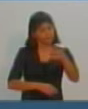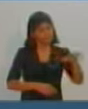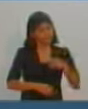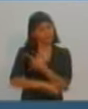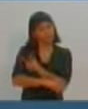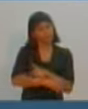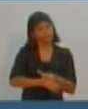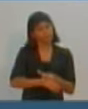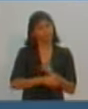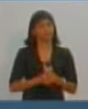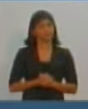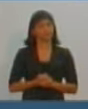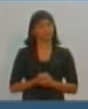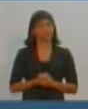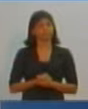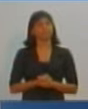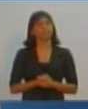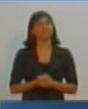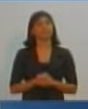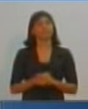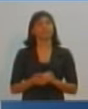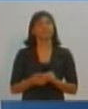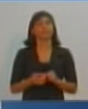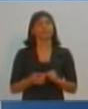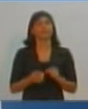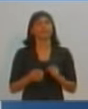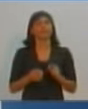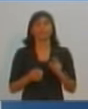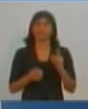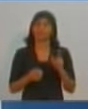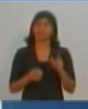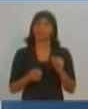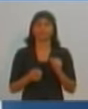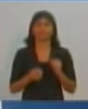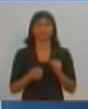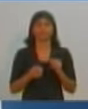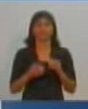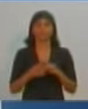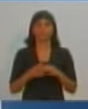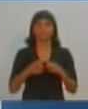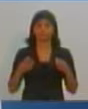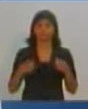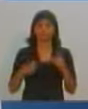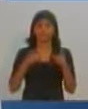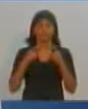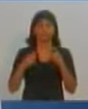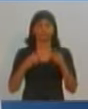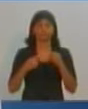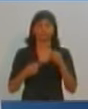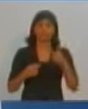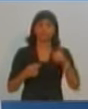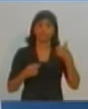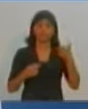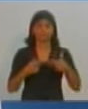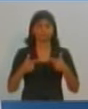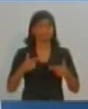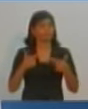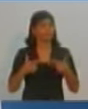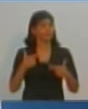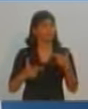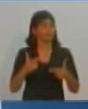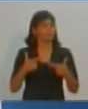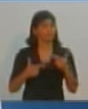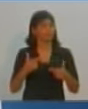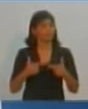José Lemes, 1,30 para responder. Candidato Dona Izete, eu acho que a gente poderia usar melhor o debate. Mas eu sugiro ao senhor